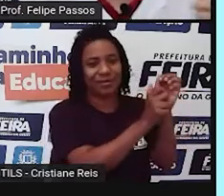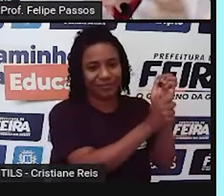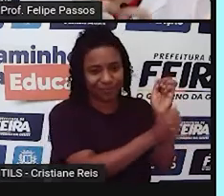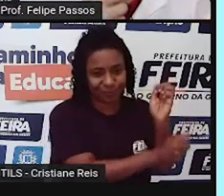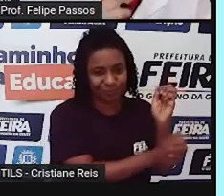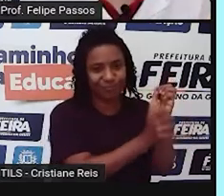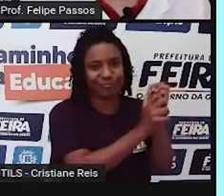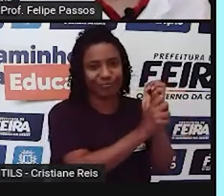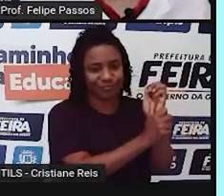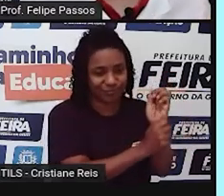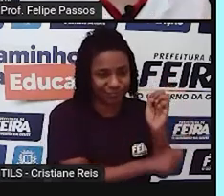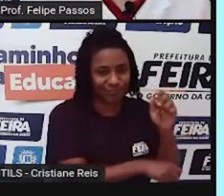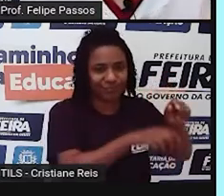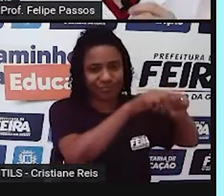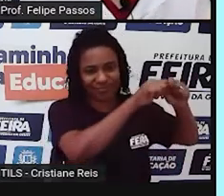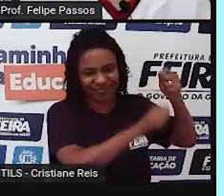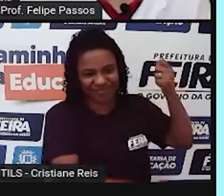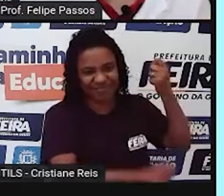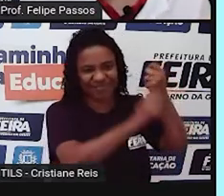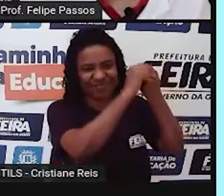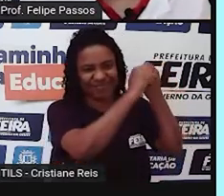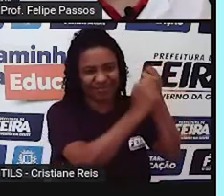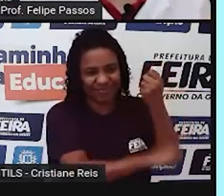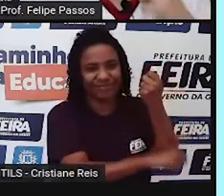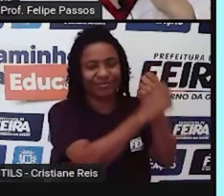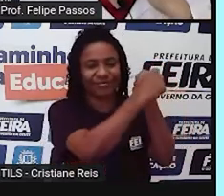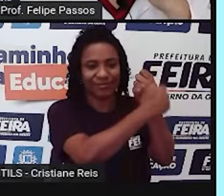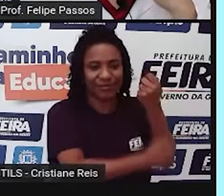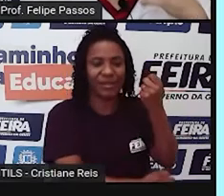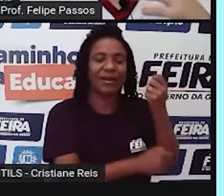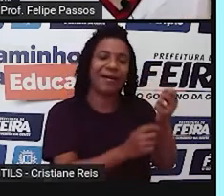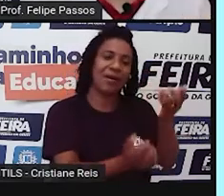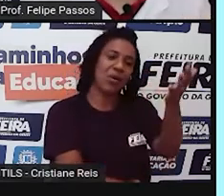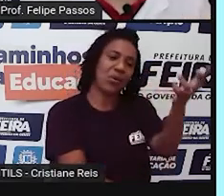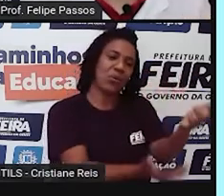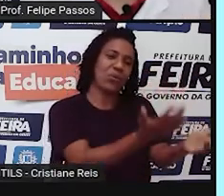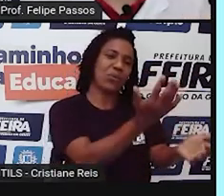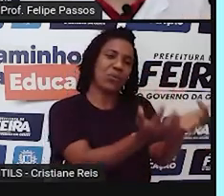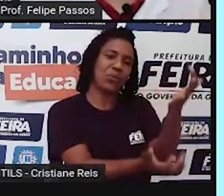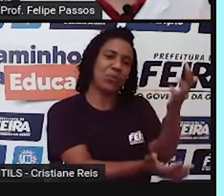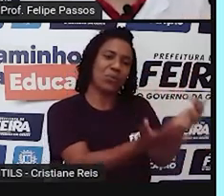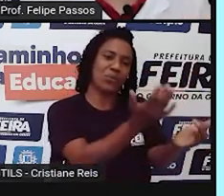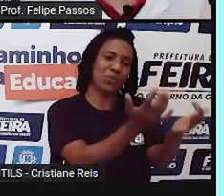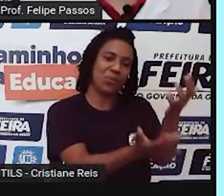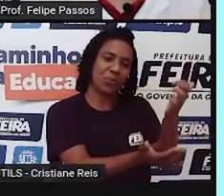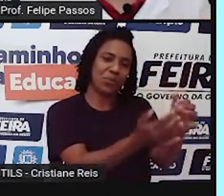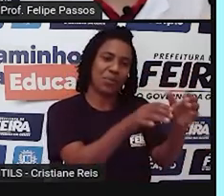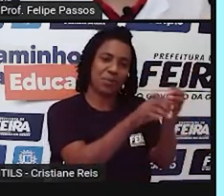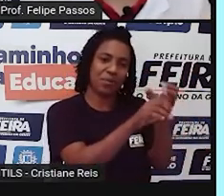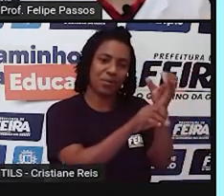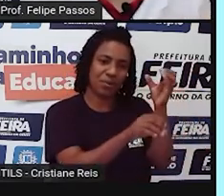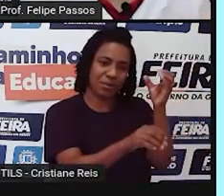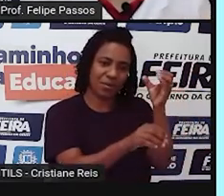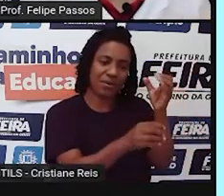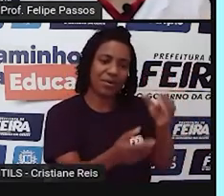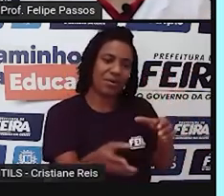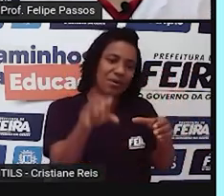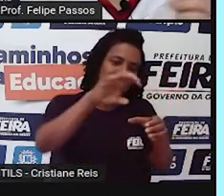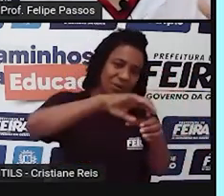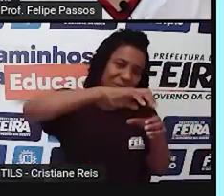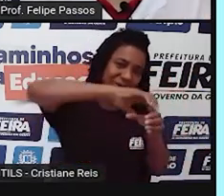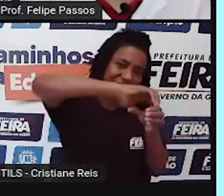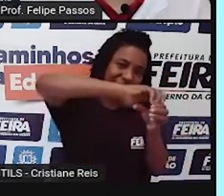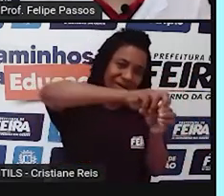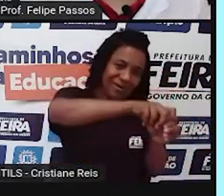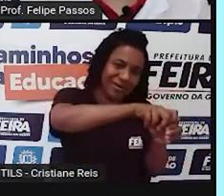manualmente, descascar esse milho, cozinhar o milho, né, para poder vender o milho inteiro. Ele não vai ter nem aquela lata,